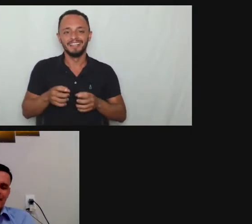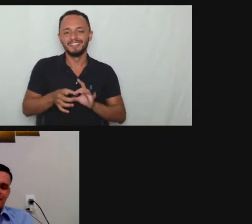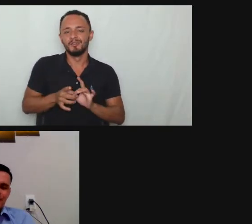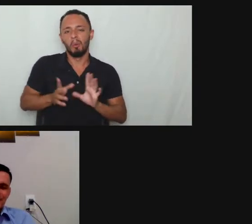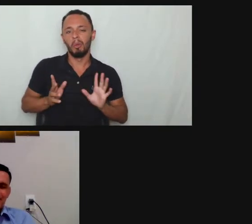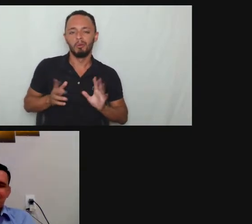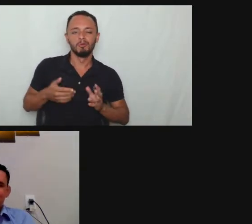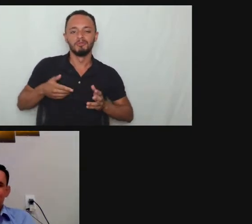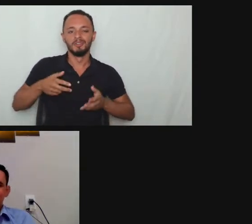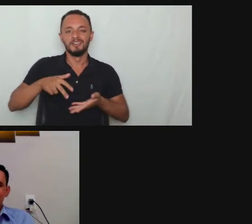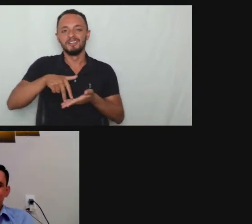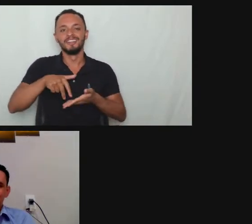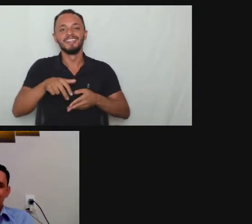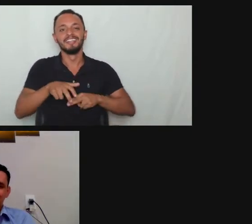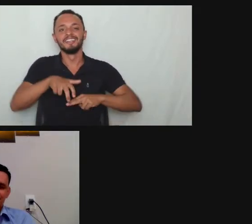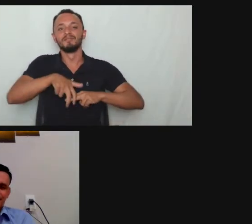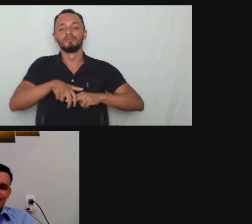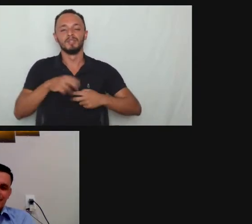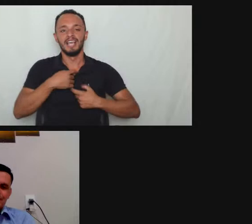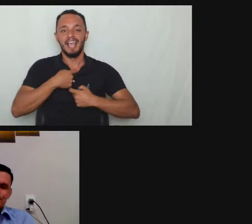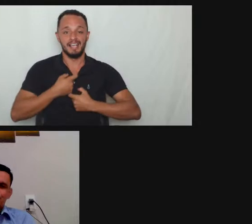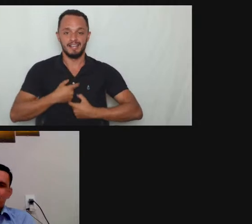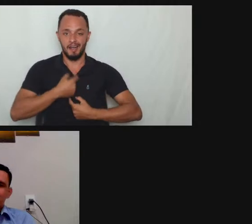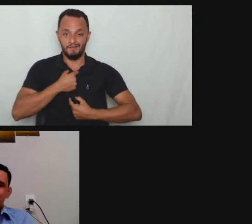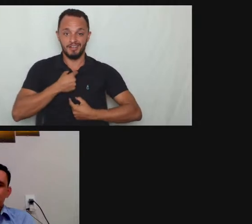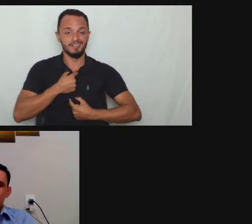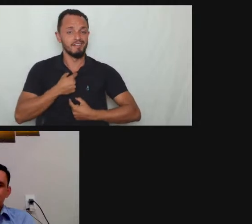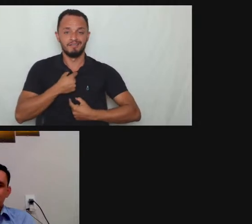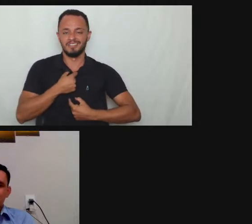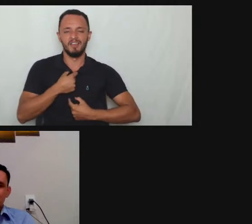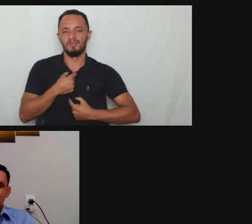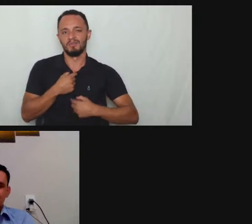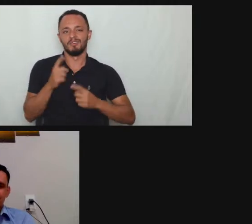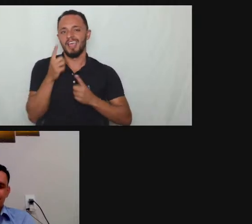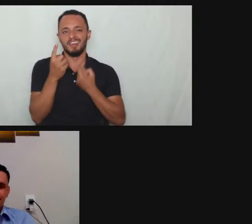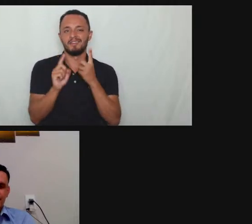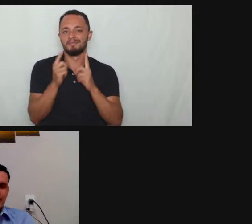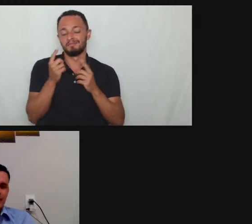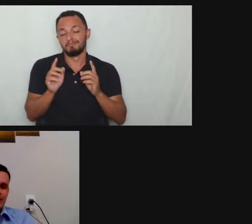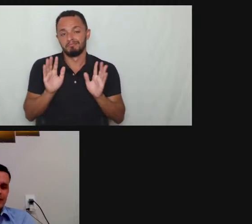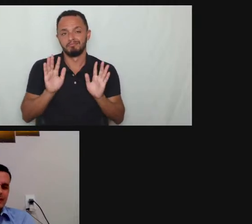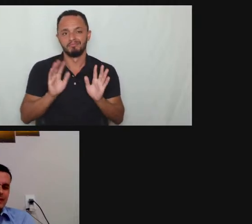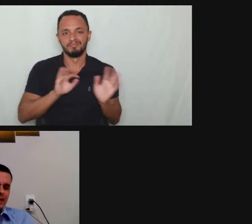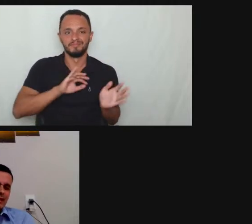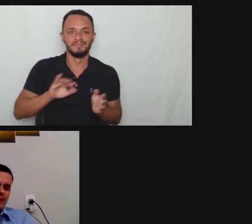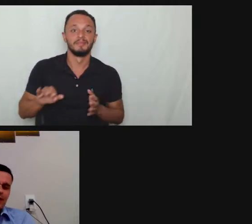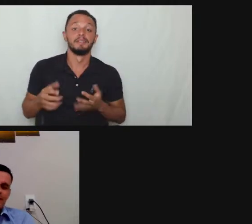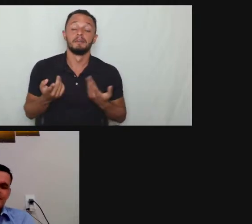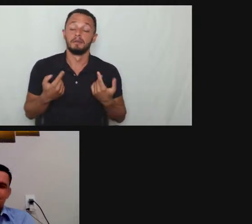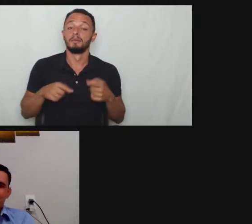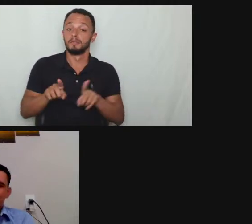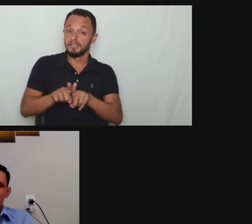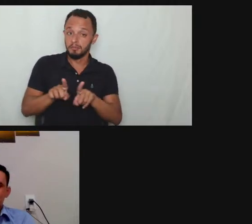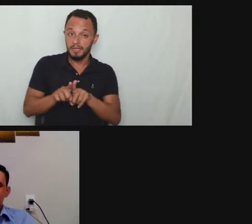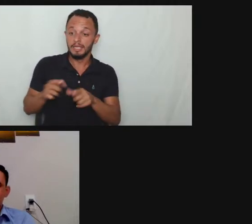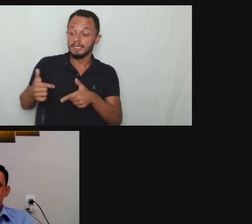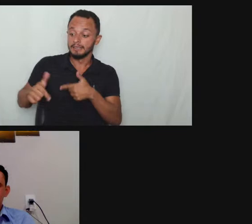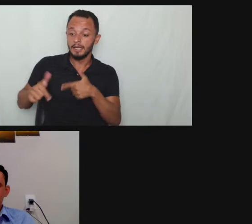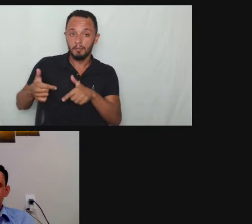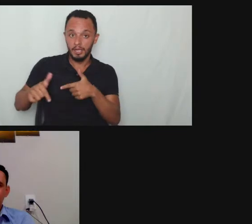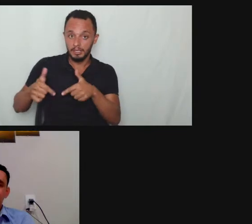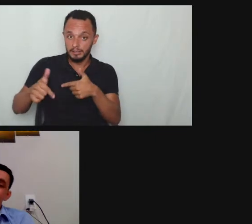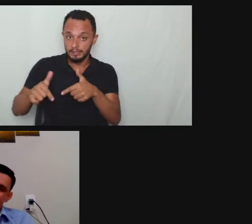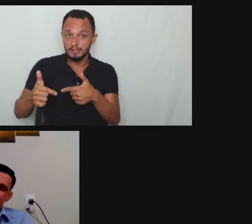devido ao carnaval sem gravata também o advogado atuante aí na nessa seara trabalhista vários